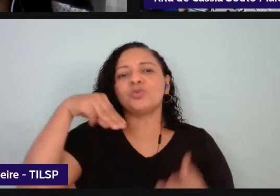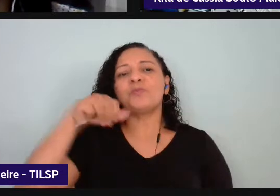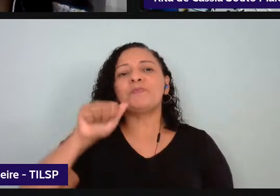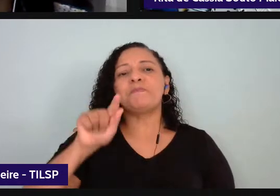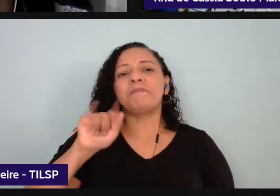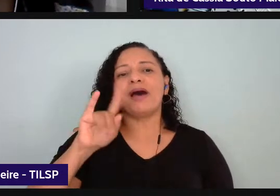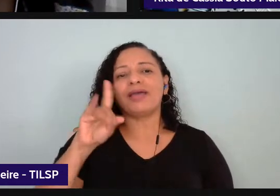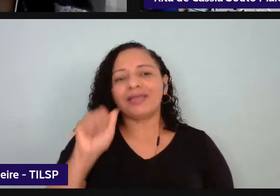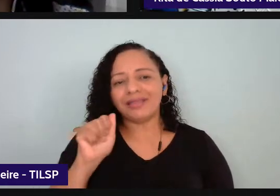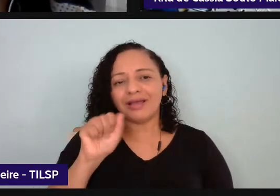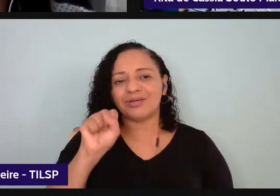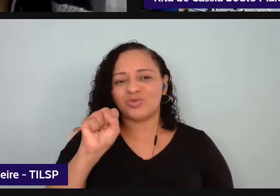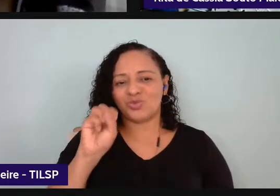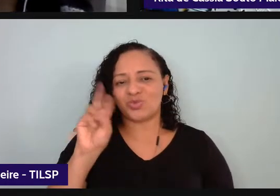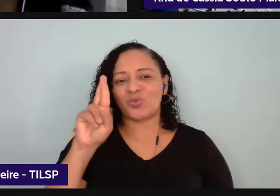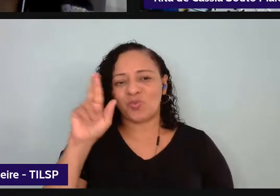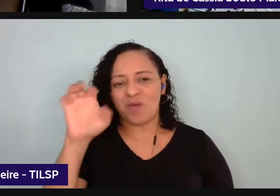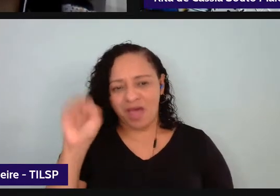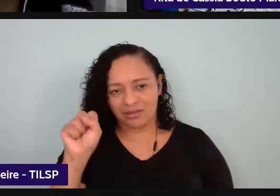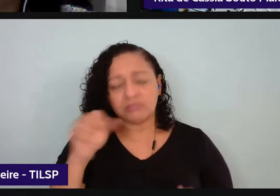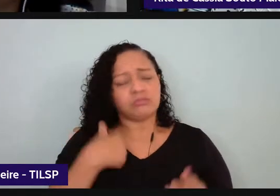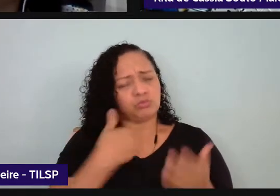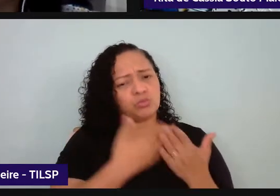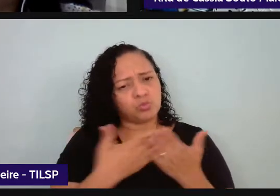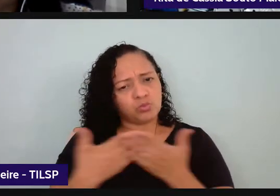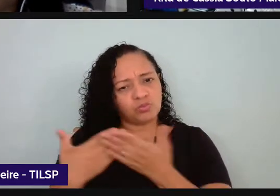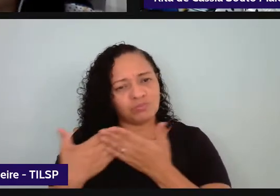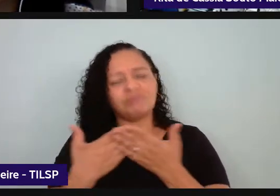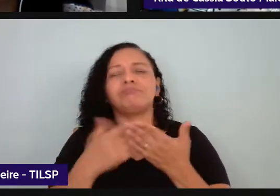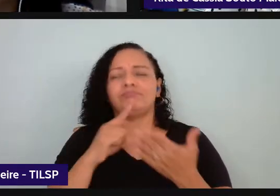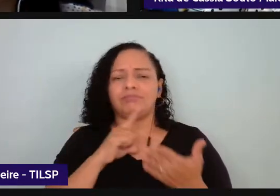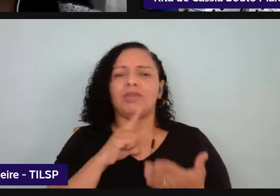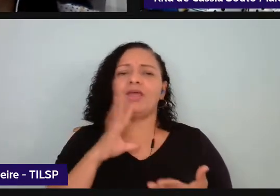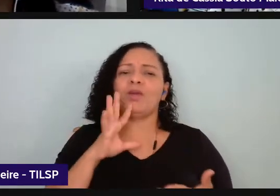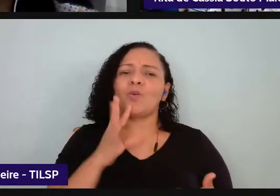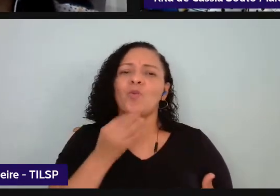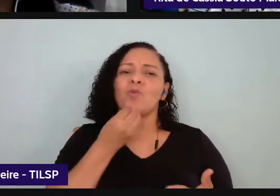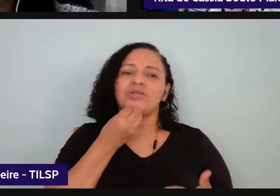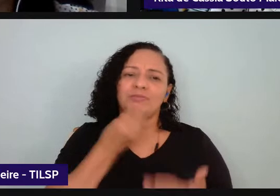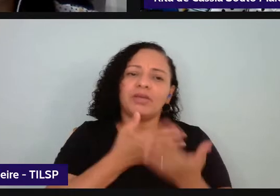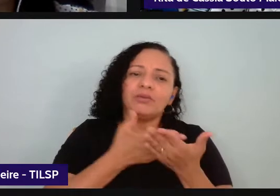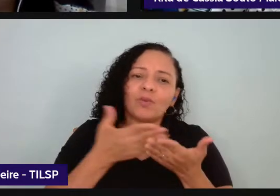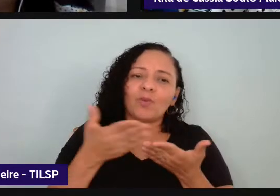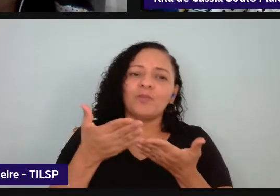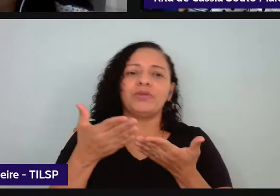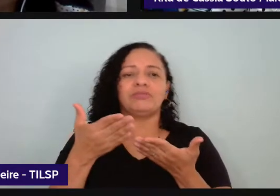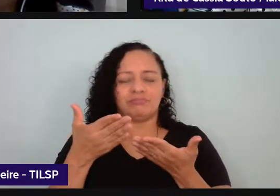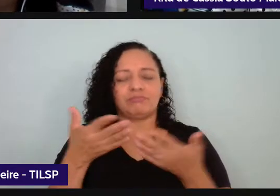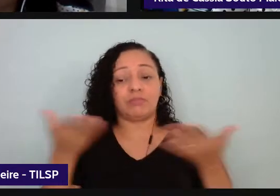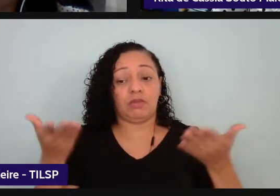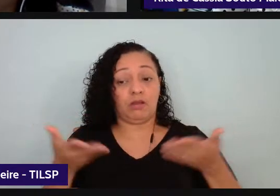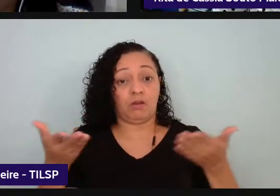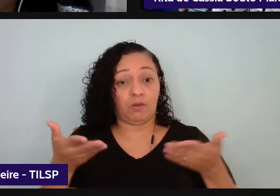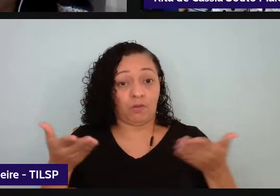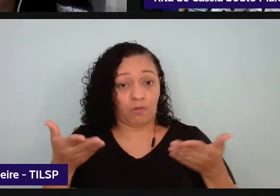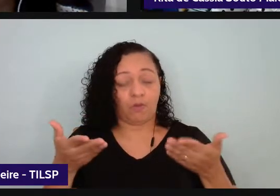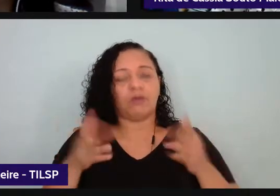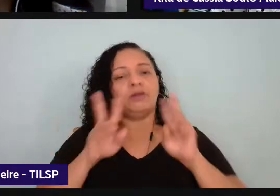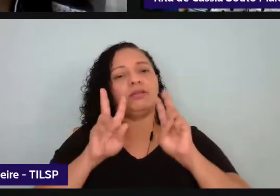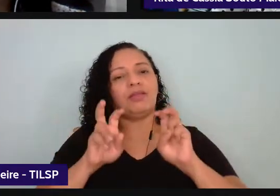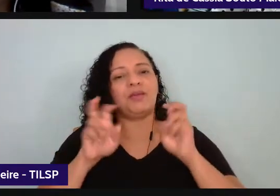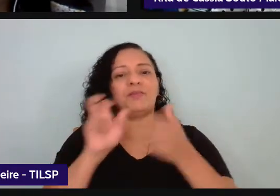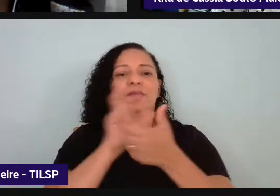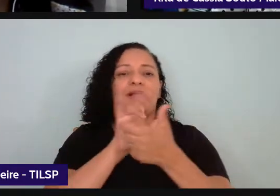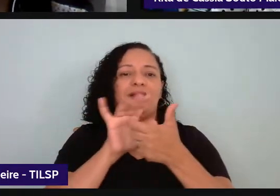isso me deu uma carga de um conhecimento inicial para aqui nesse momento chegar na questão dos multiletramentos